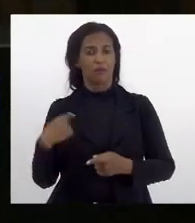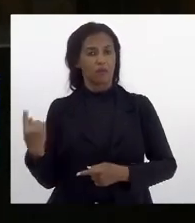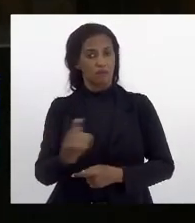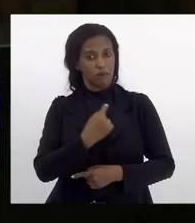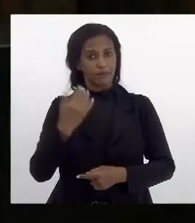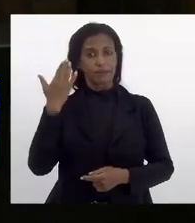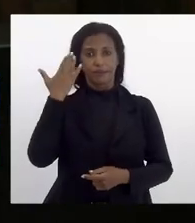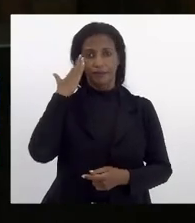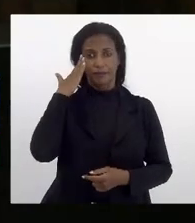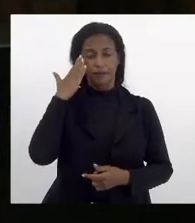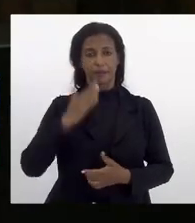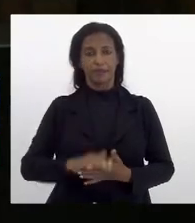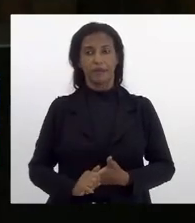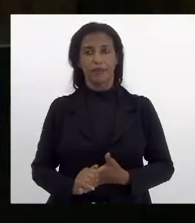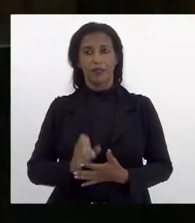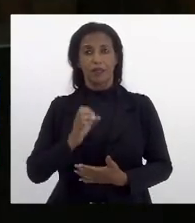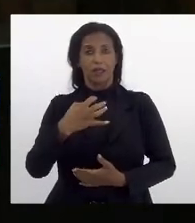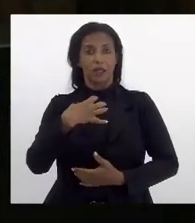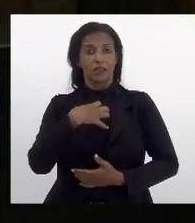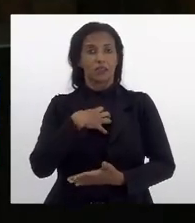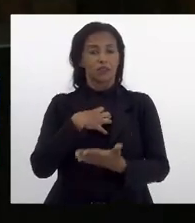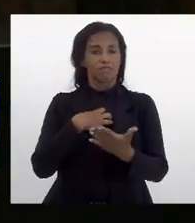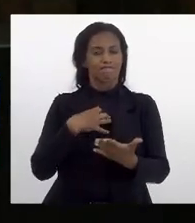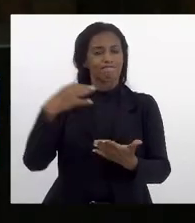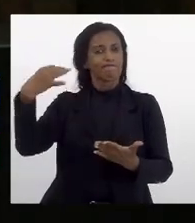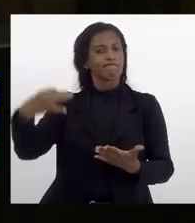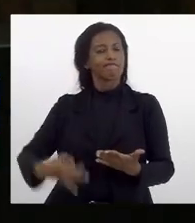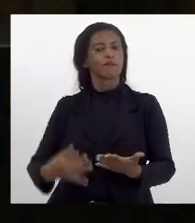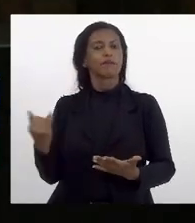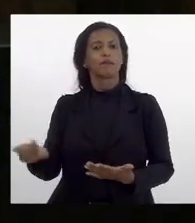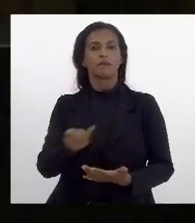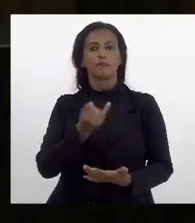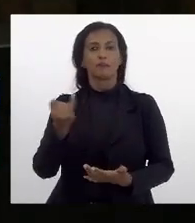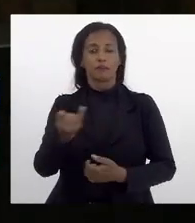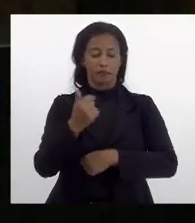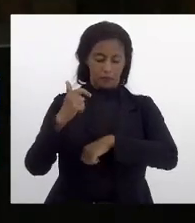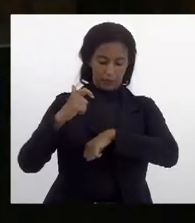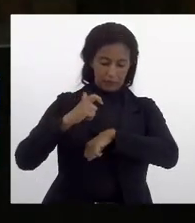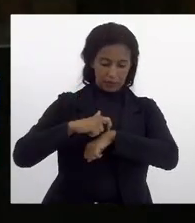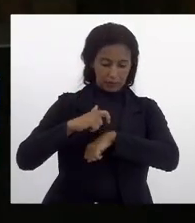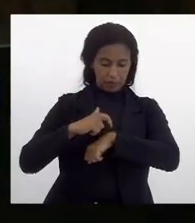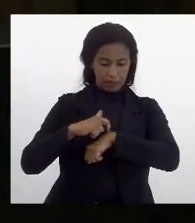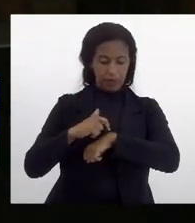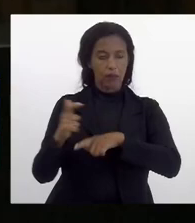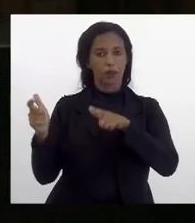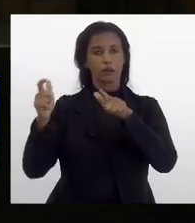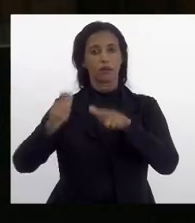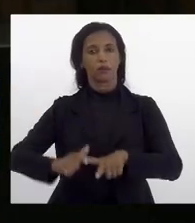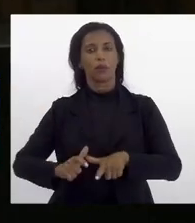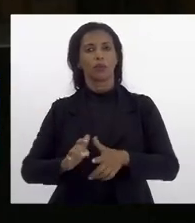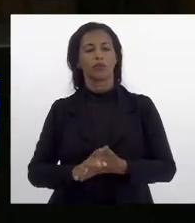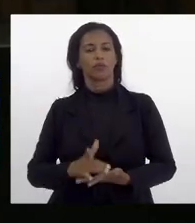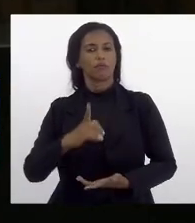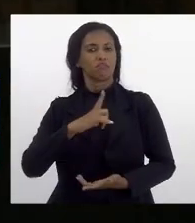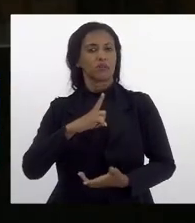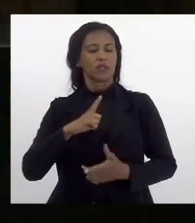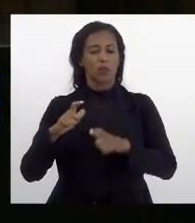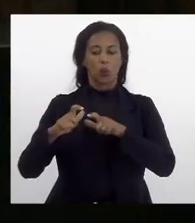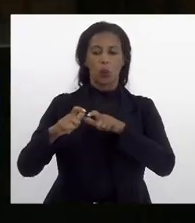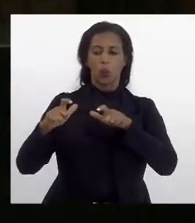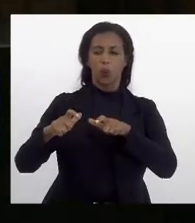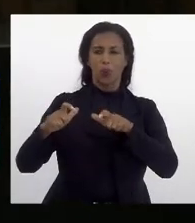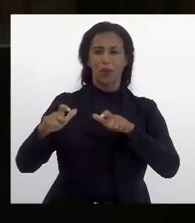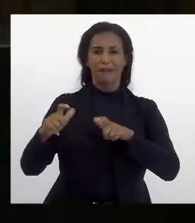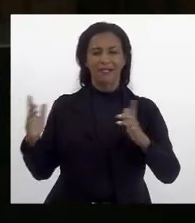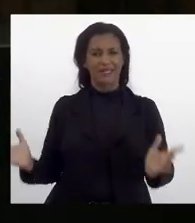entendemos ser exatamente importante nesse momento onde a gente tem um aumento da